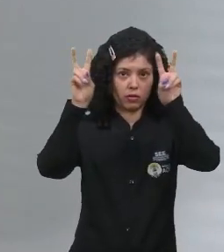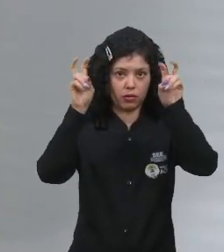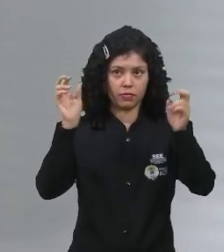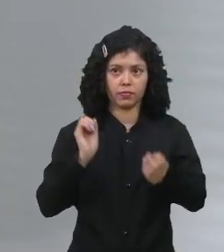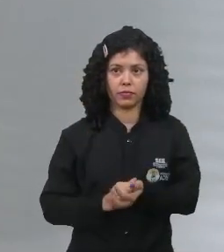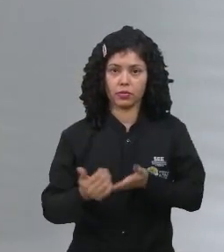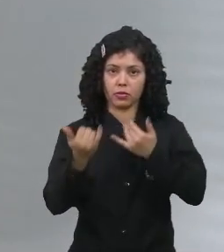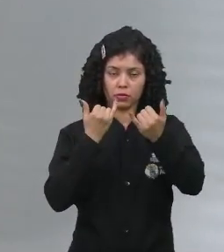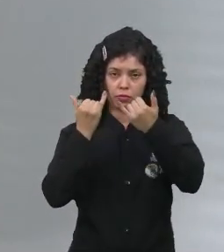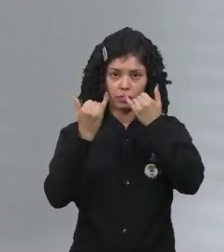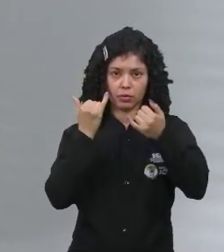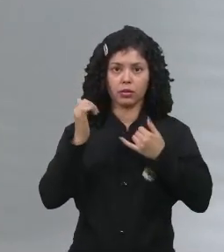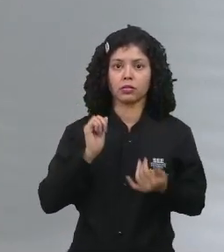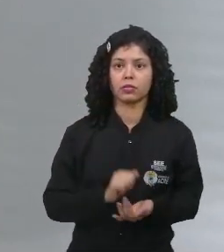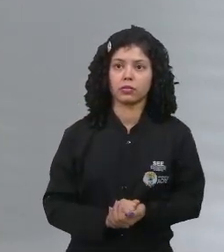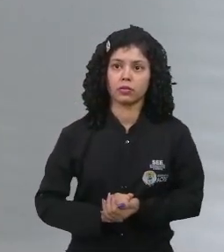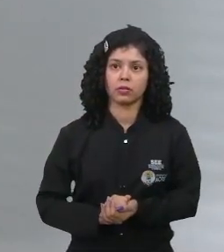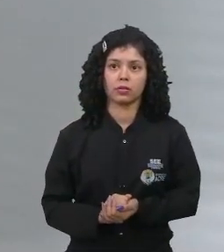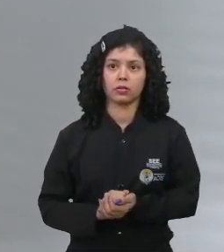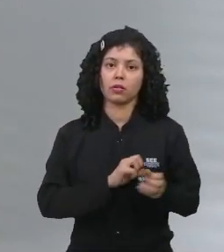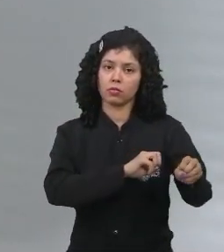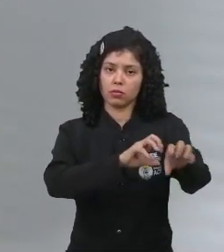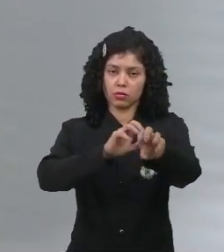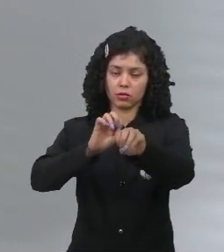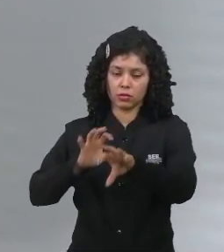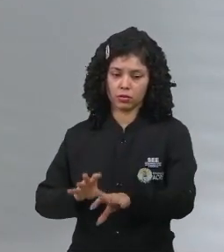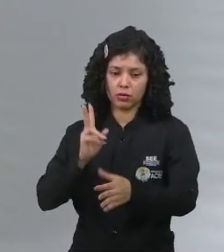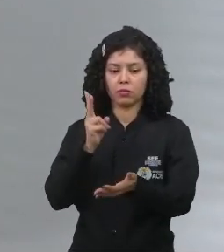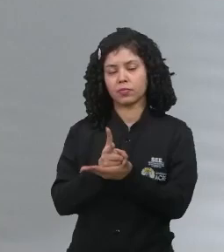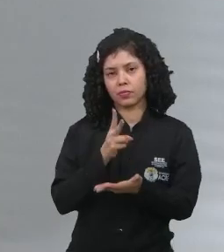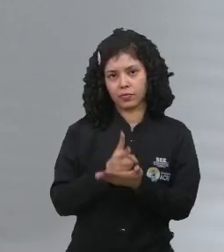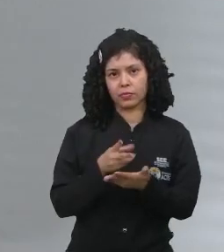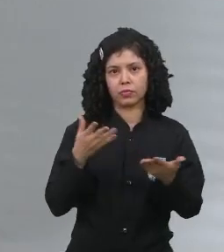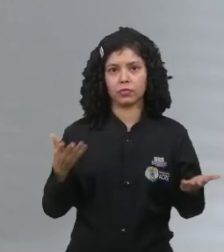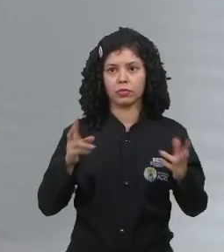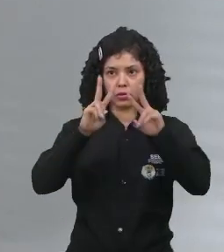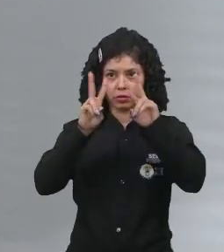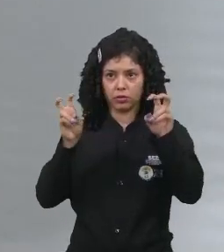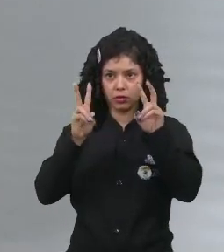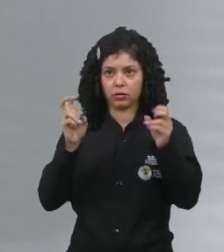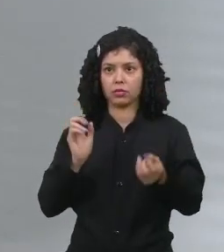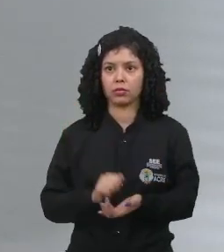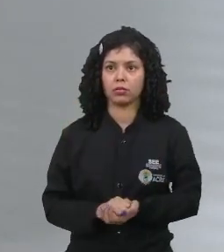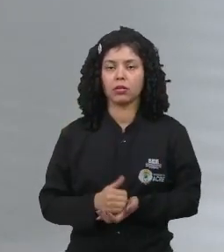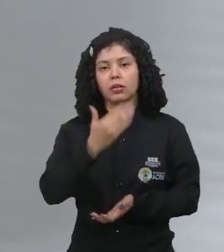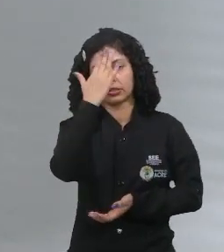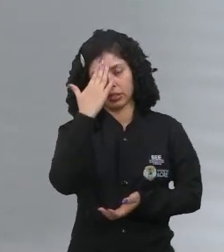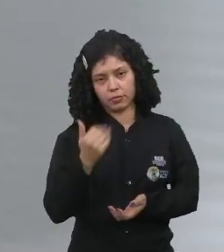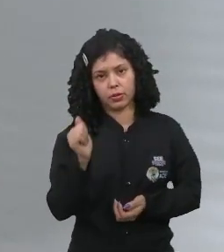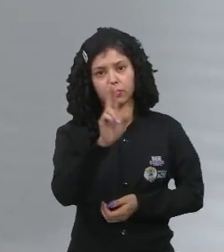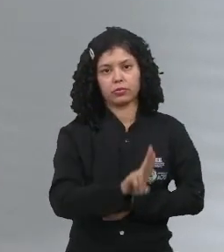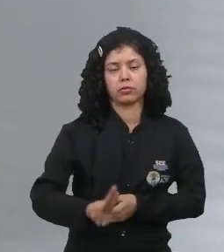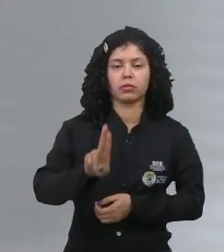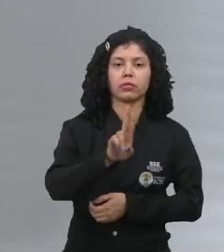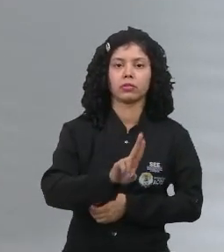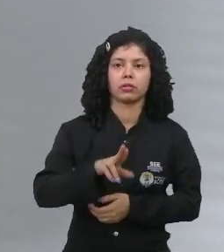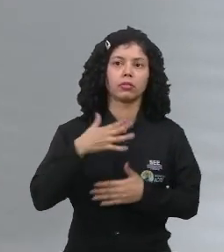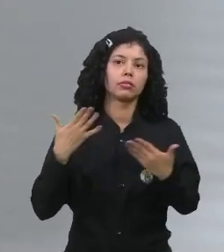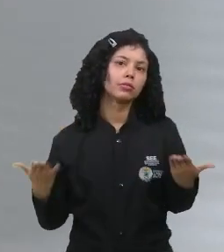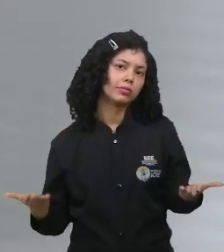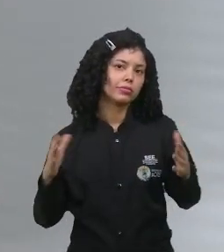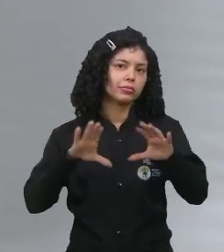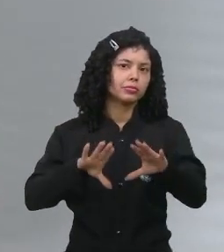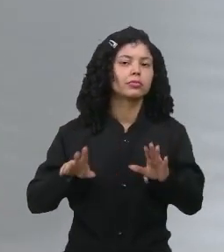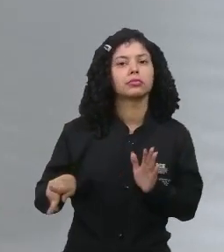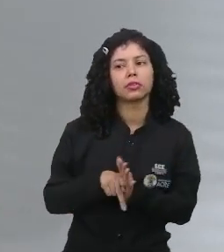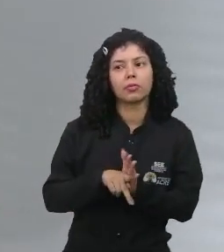a informações, educação mesmo, no que diz respeito a saber utilizar, então, isso